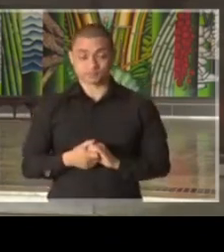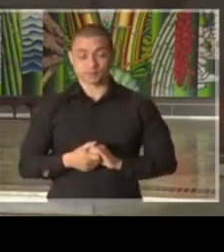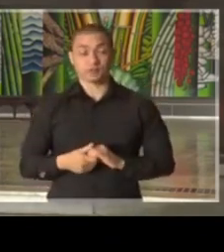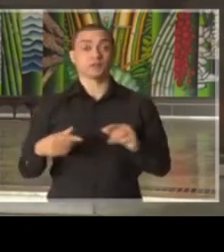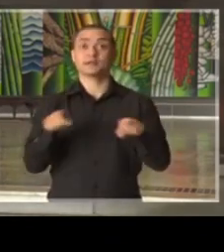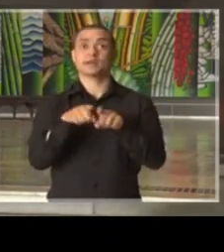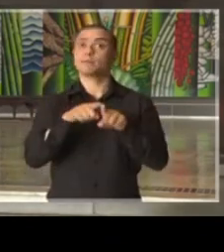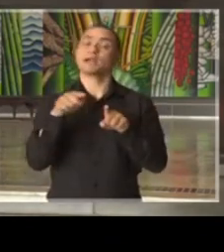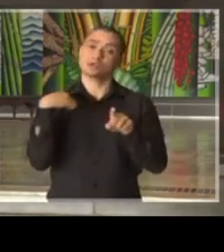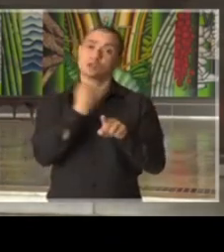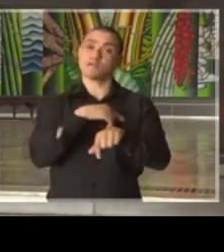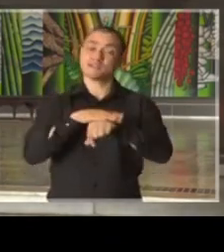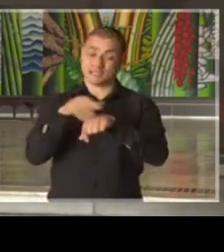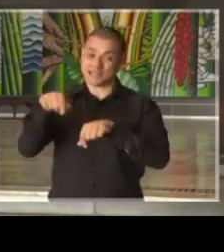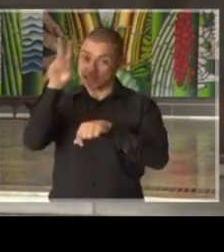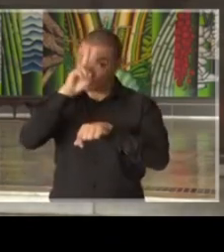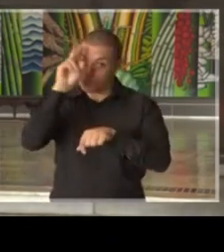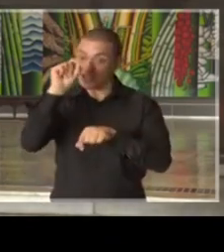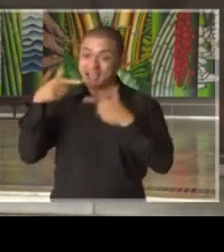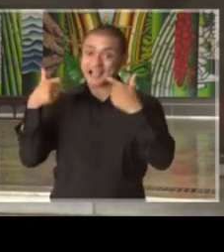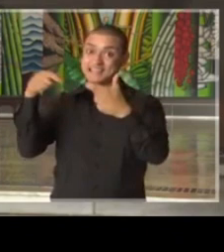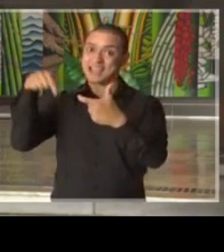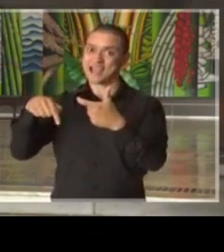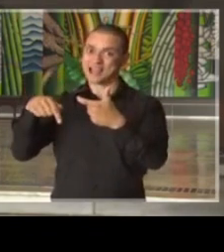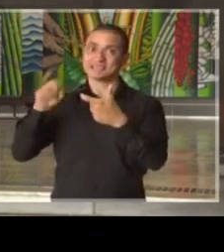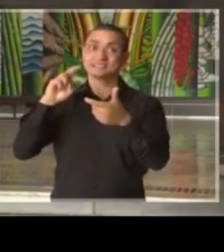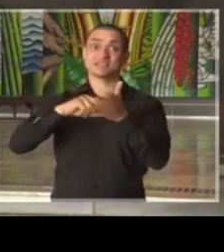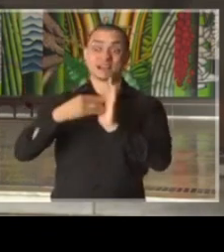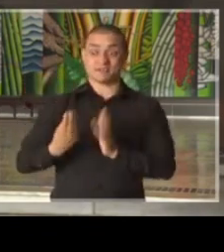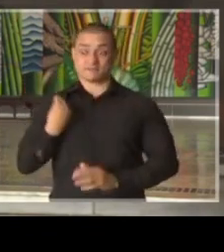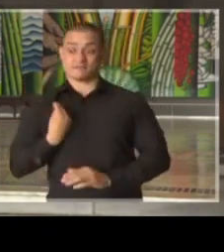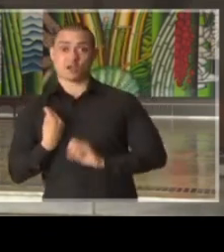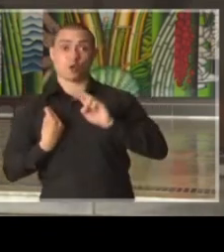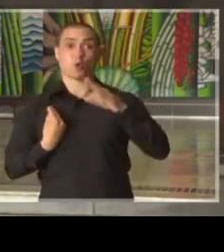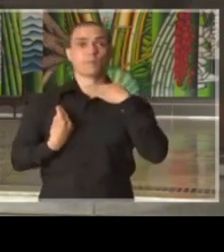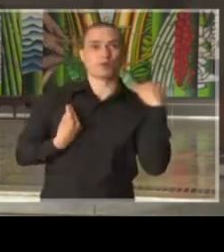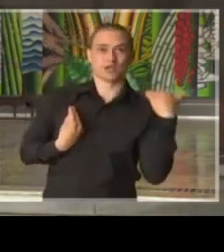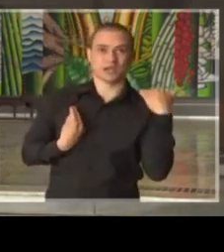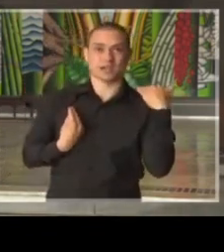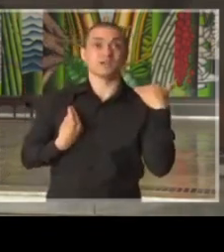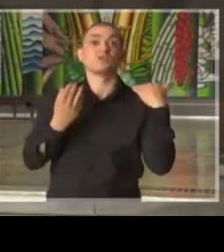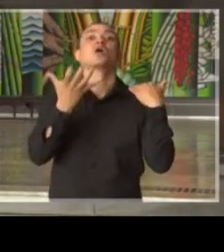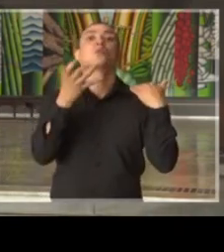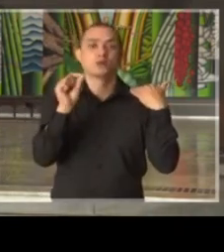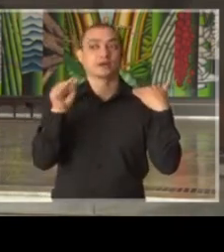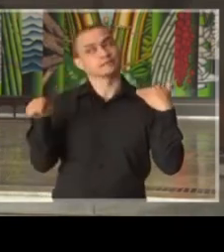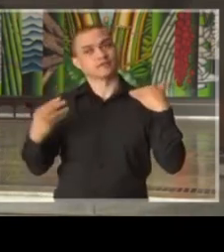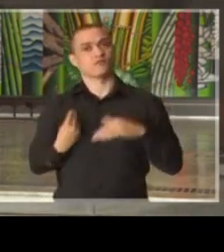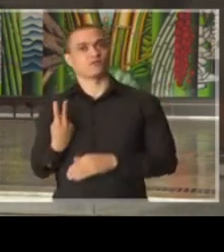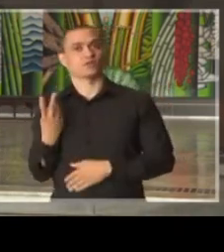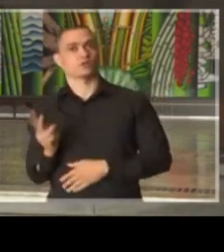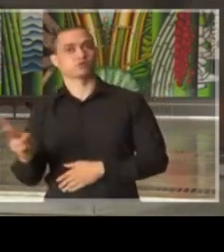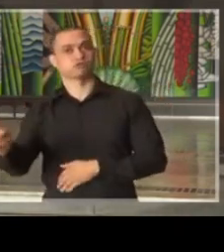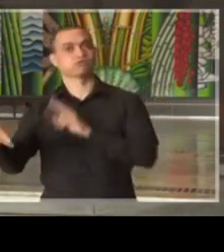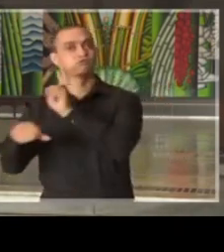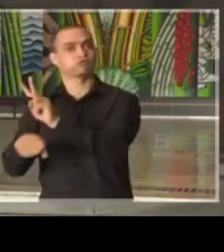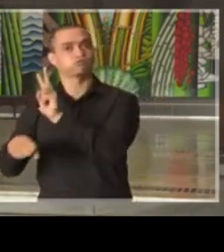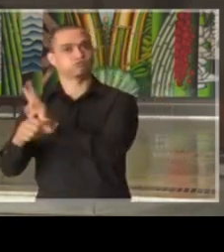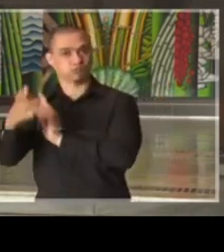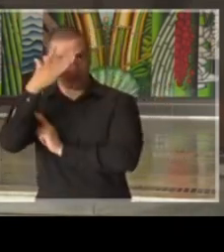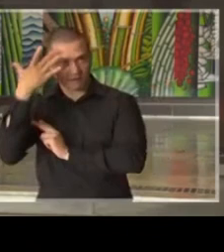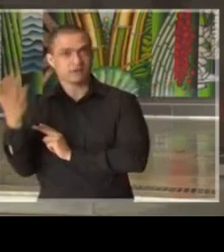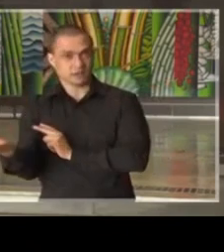Lembrem que nós estamos numa guerra de vida ou morte e nós queremos seguir a trajetória de vida, proteger a vida das pessoas.